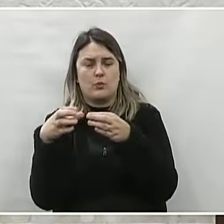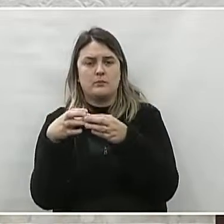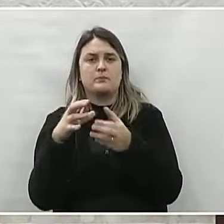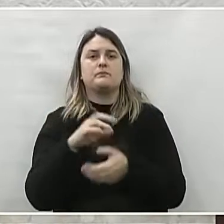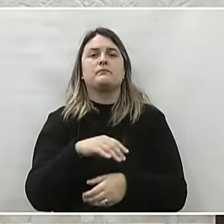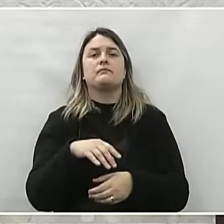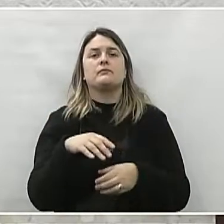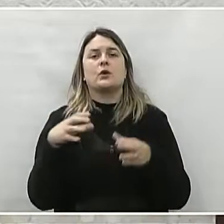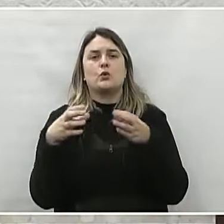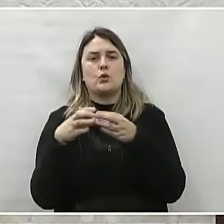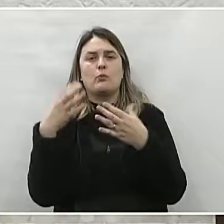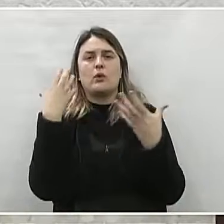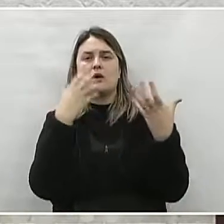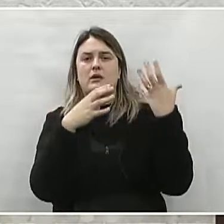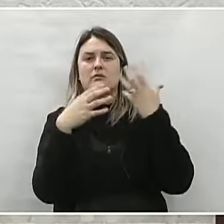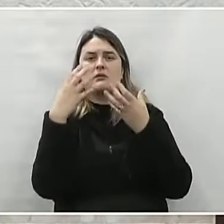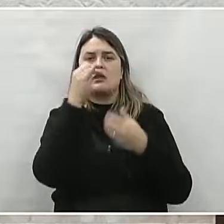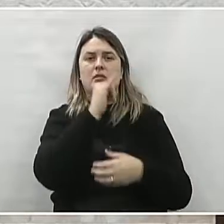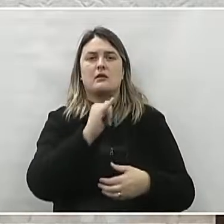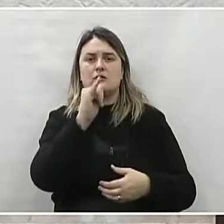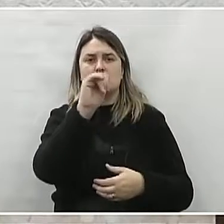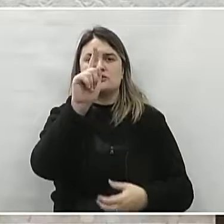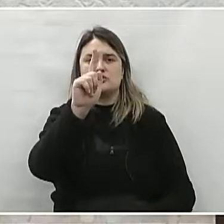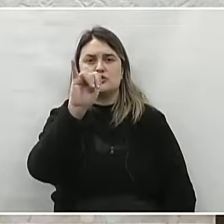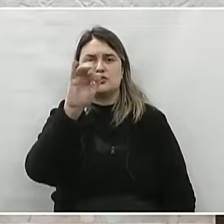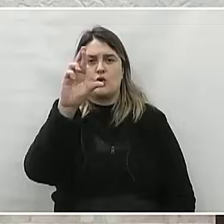grupo de cantos italianos, Giroma,